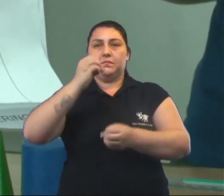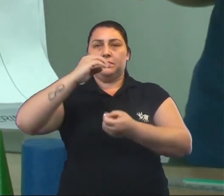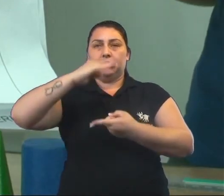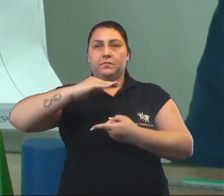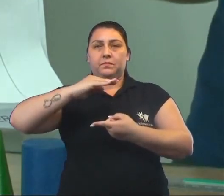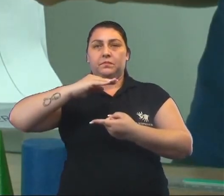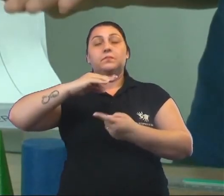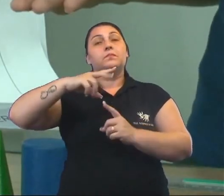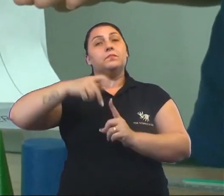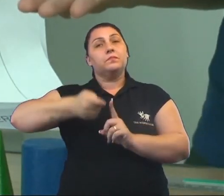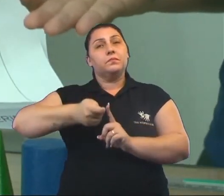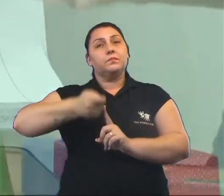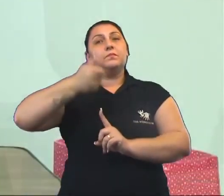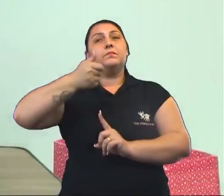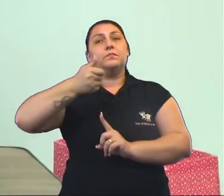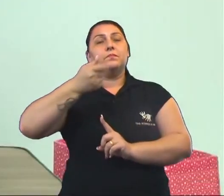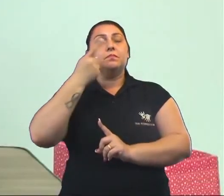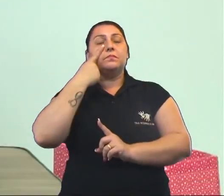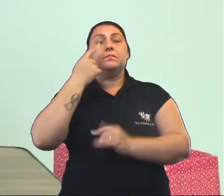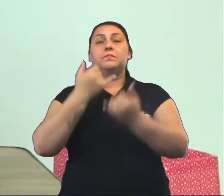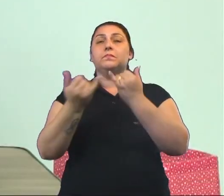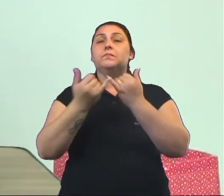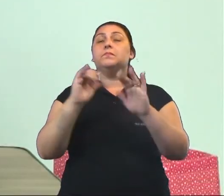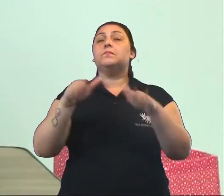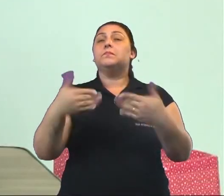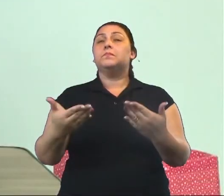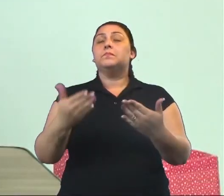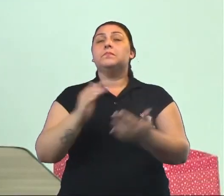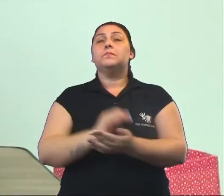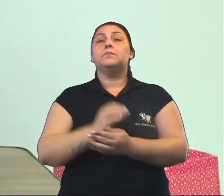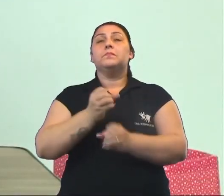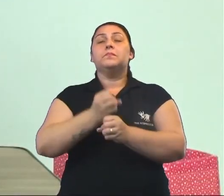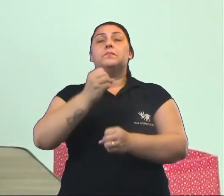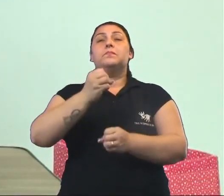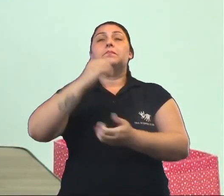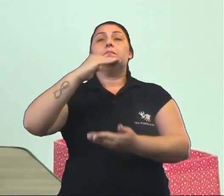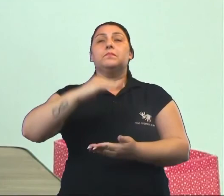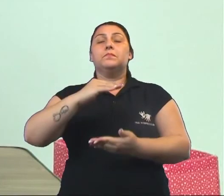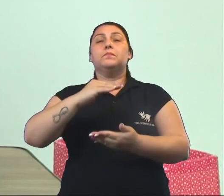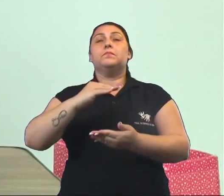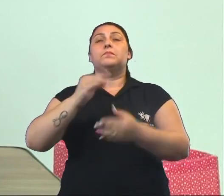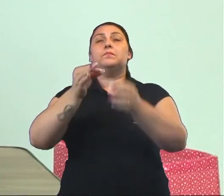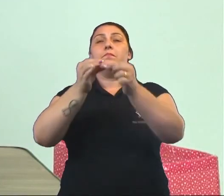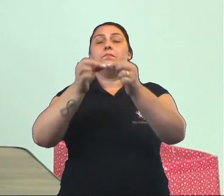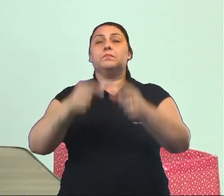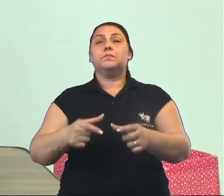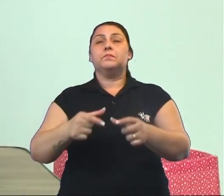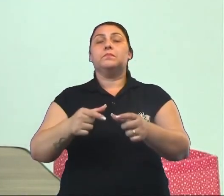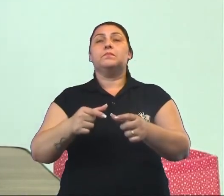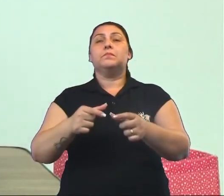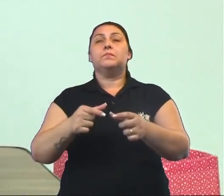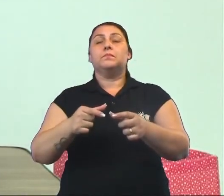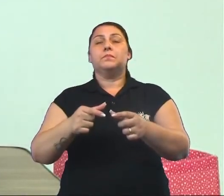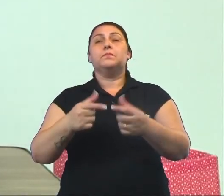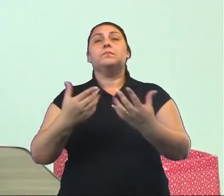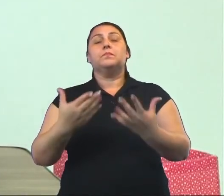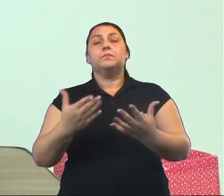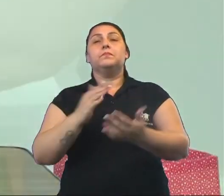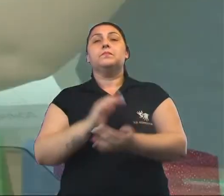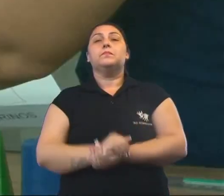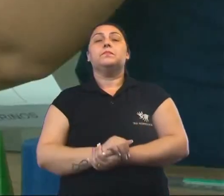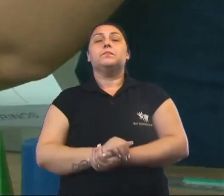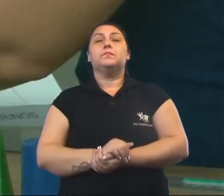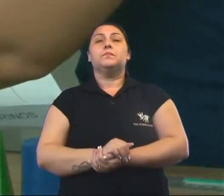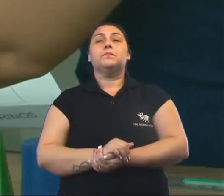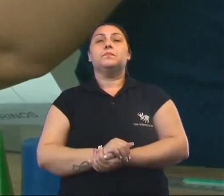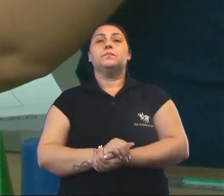tabela ficará se assemelha a que formato? Ao esférico, ao cilindro ou ao cone? Parabéns para quem respondeu aí que é